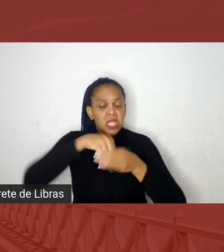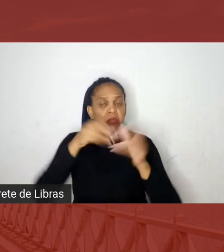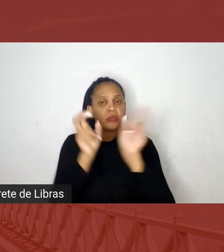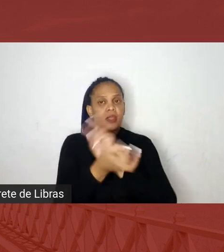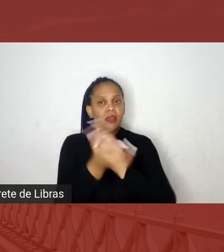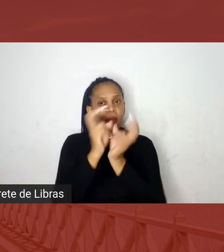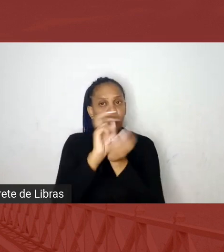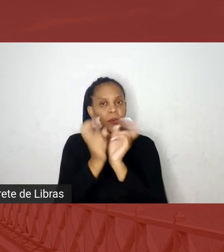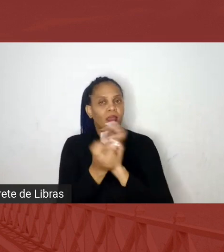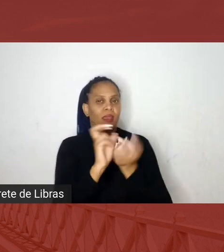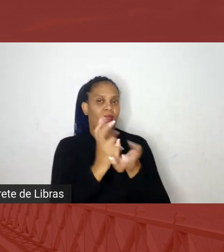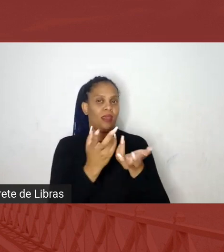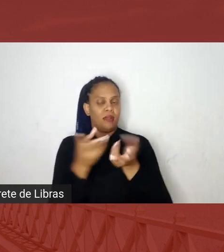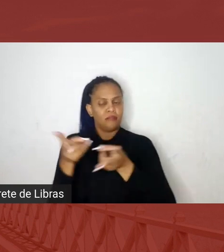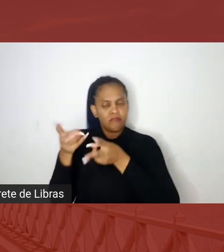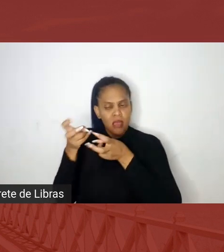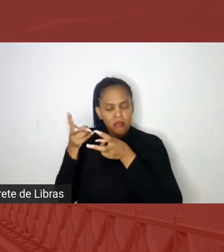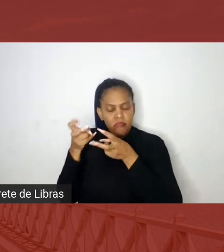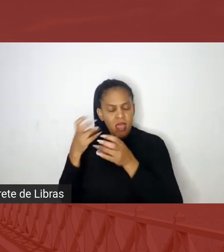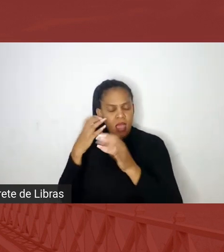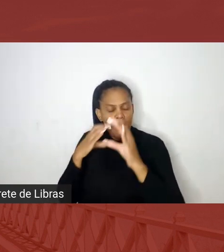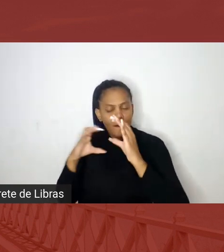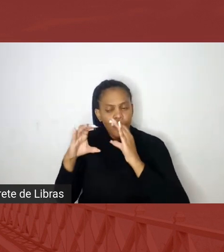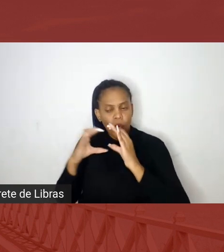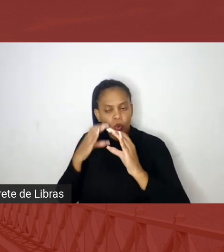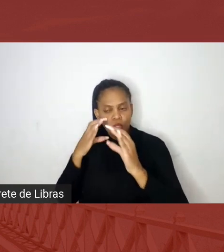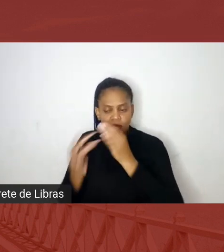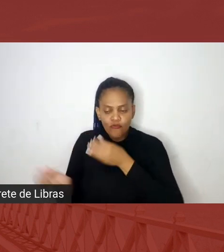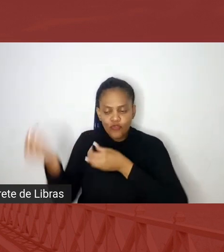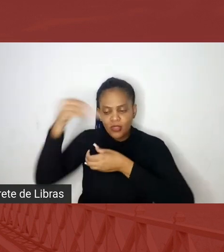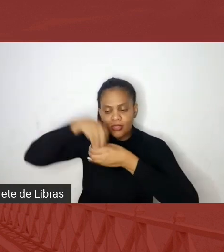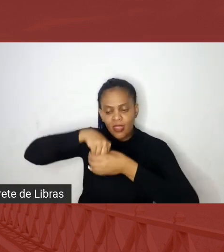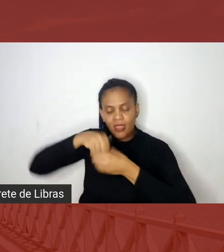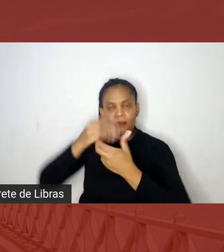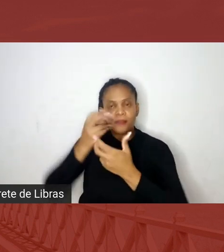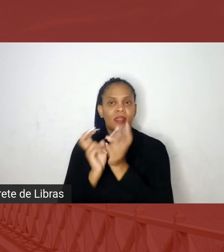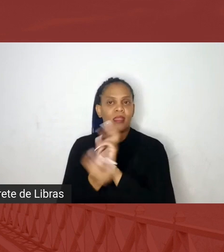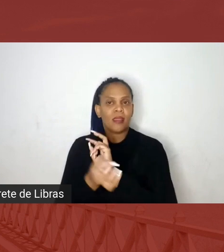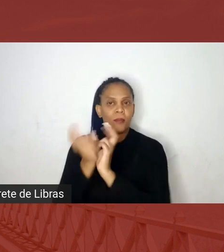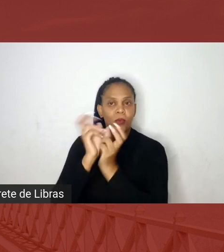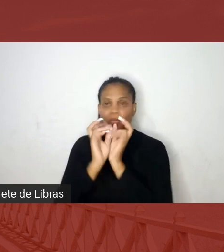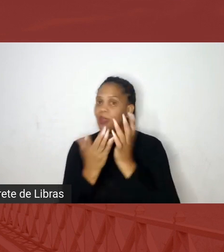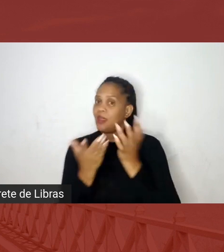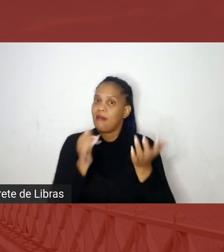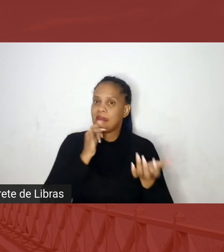entender a música, por exemplo, foi dentro da capoeira, ah, não pode cantar, por exemplo,